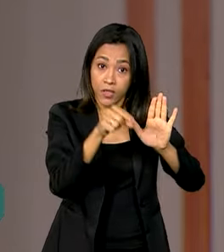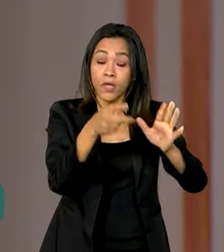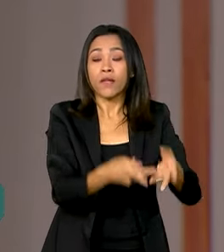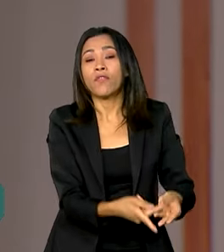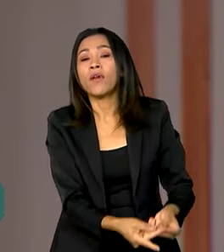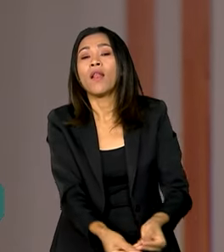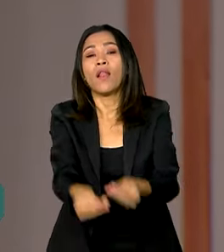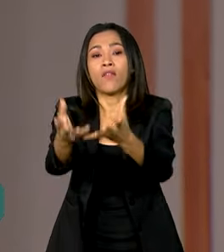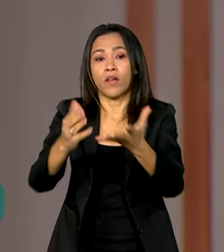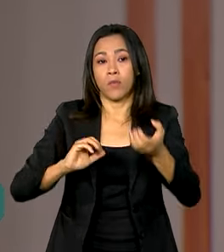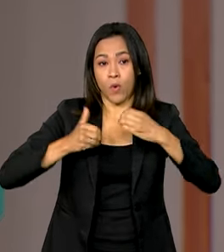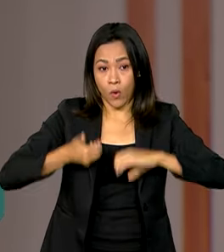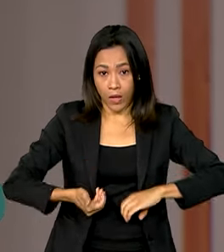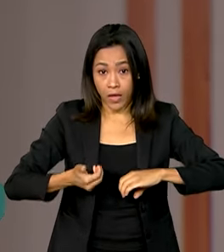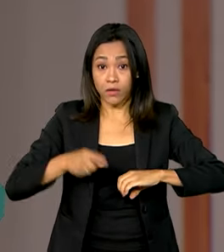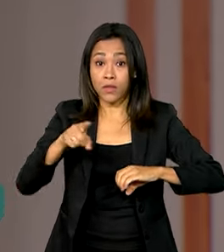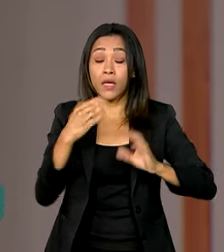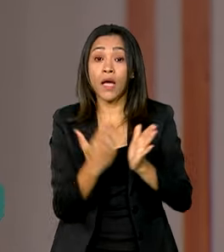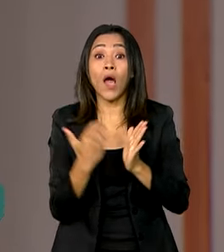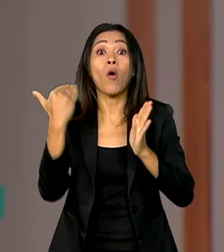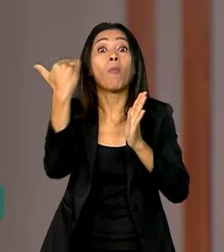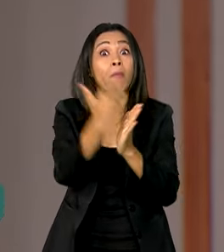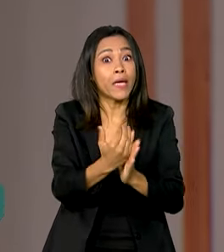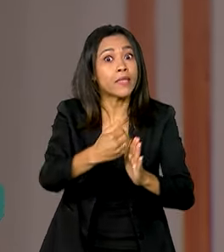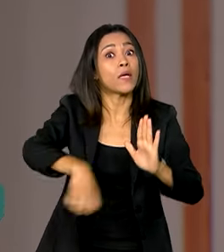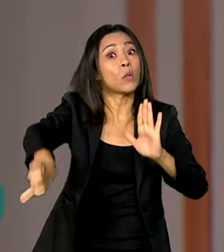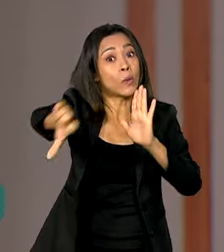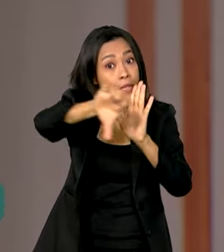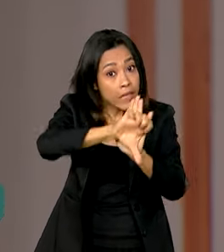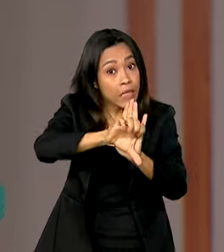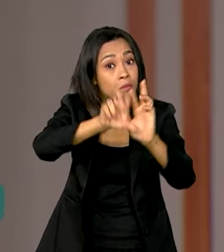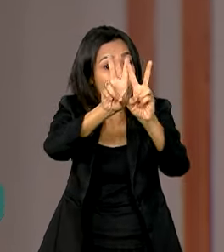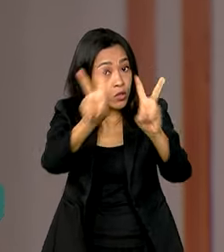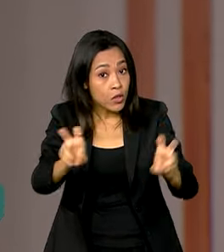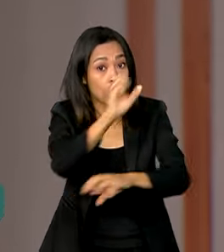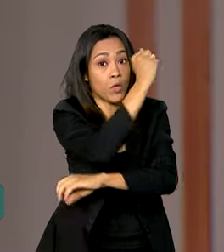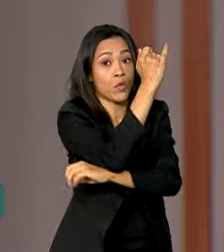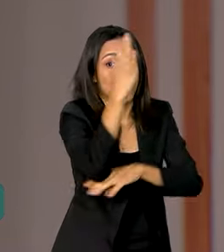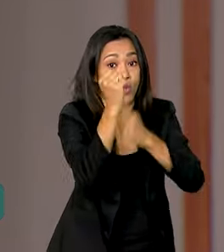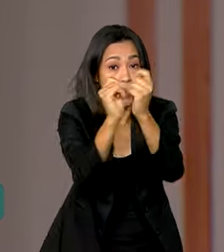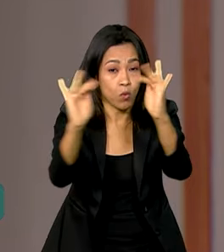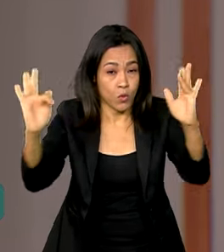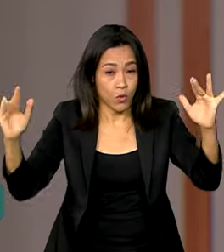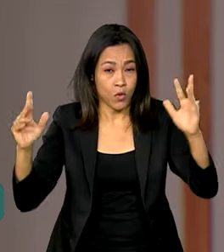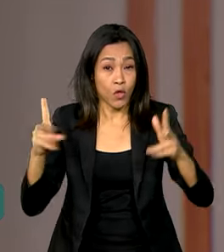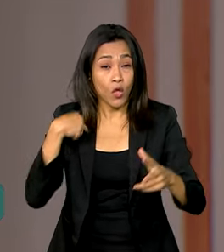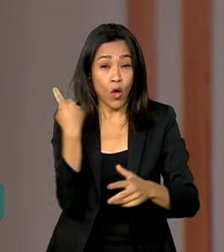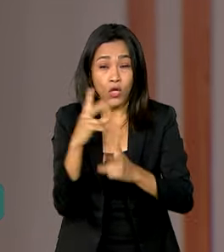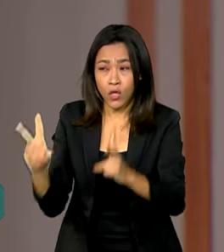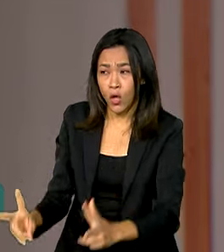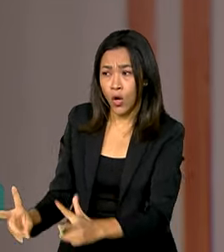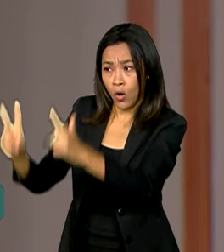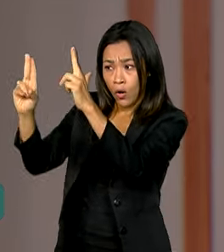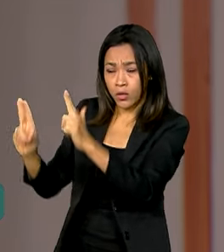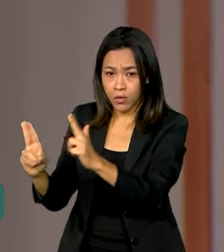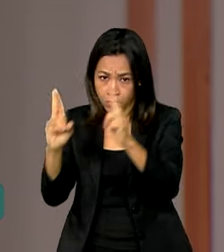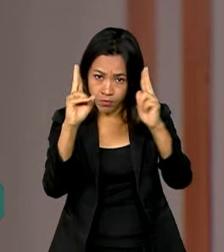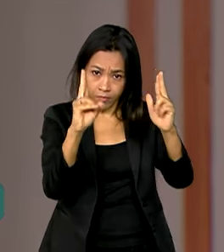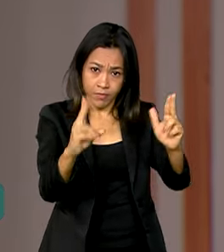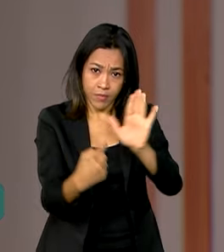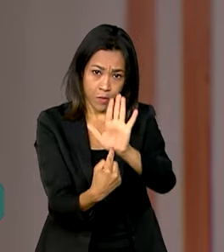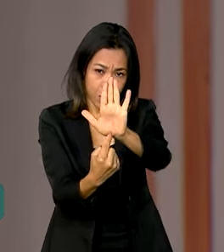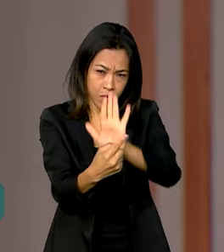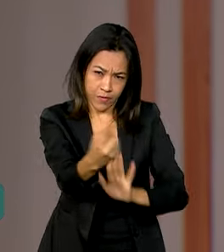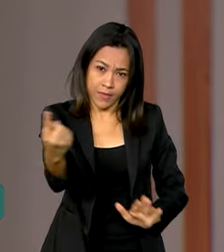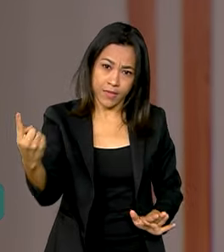Congresso Nacional, que aumenta a pena para crimes ambientais. A gente separou um trechinho da fala do ministro no